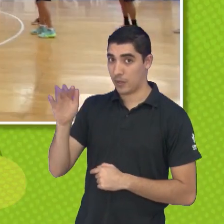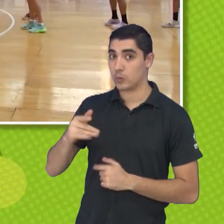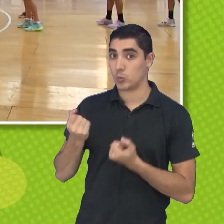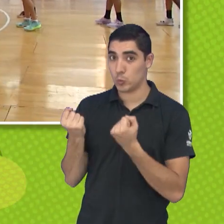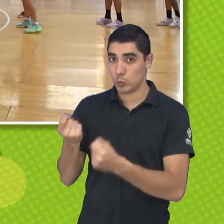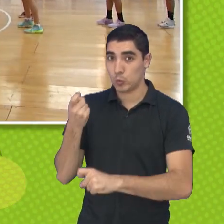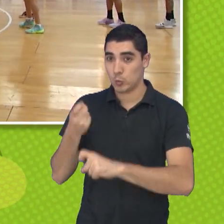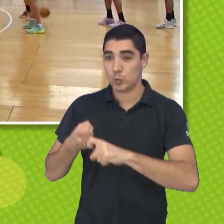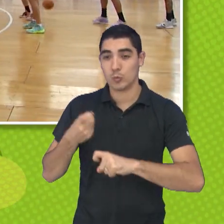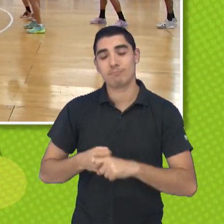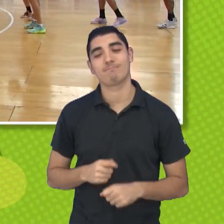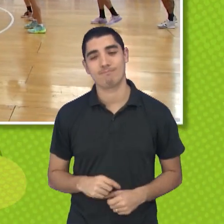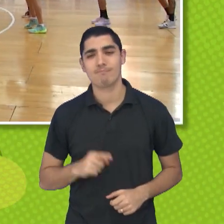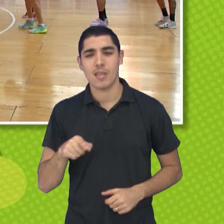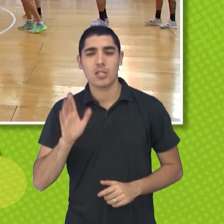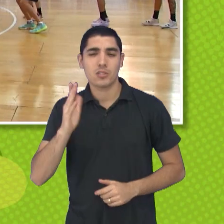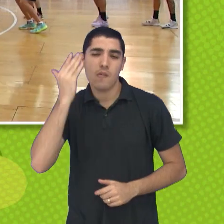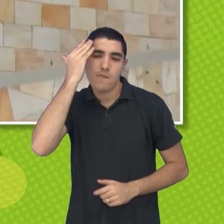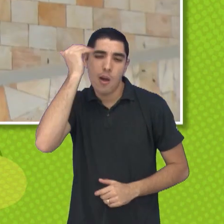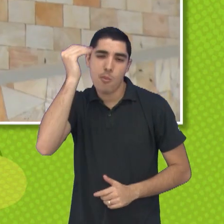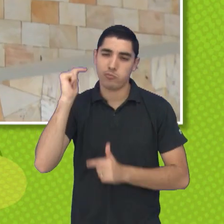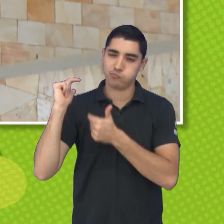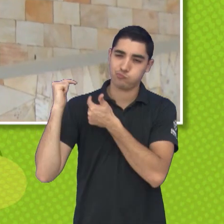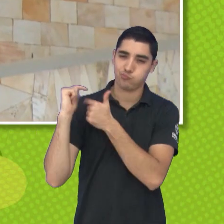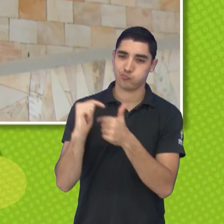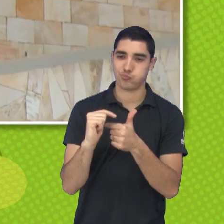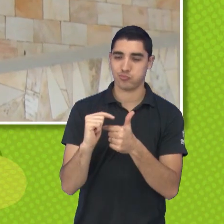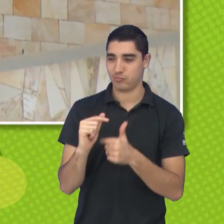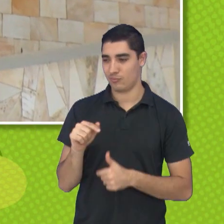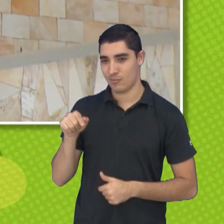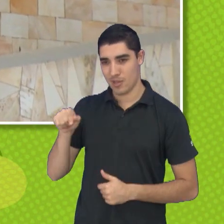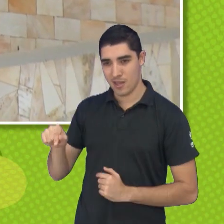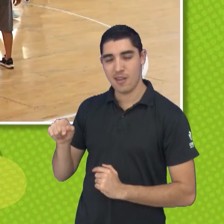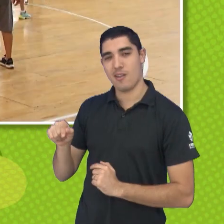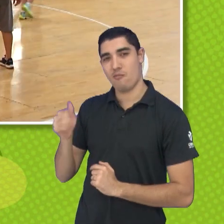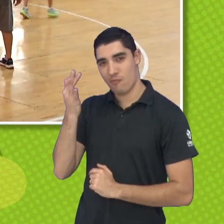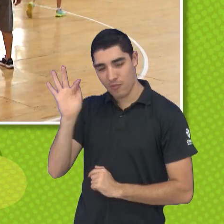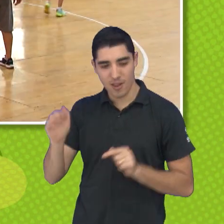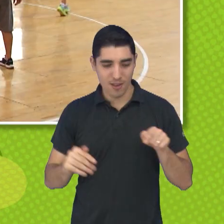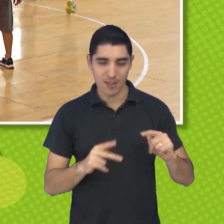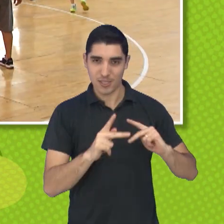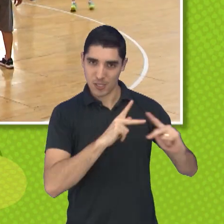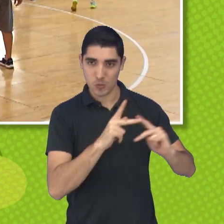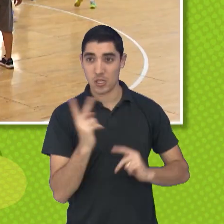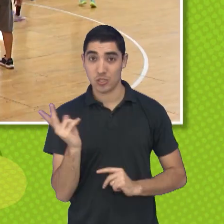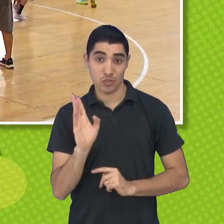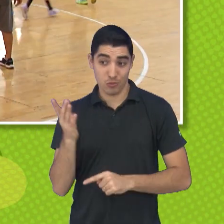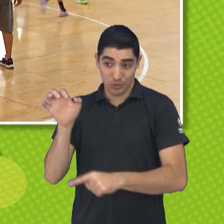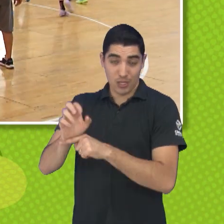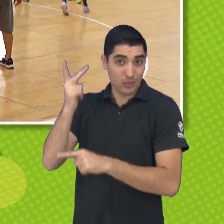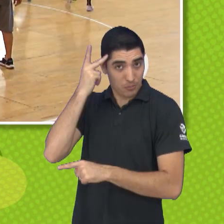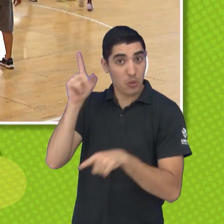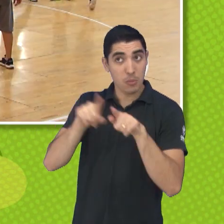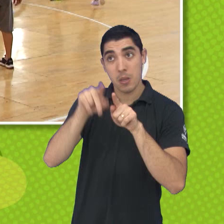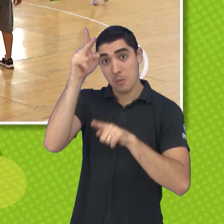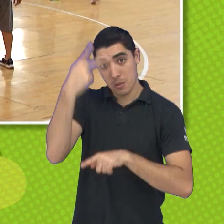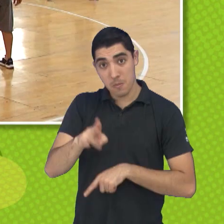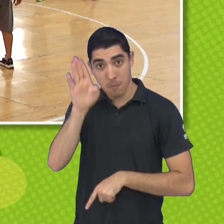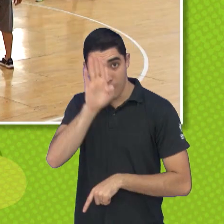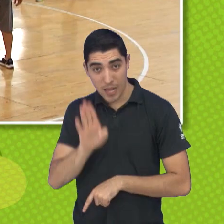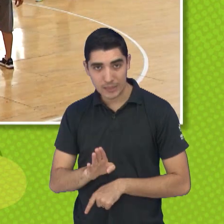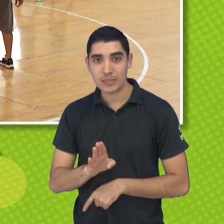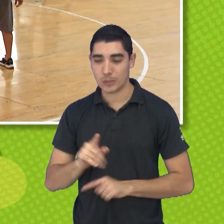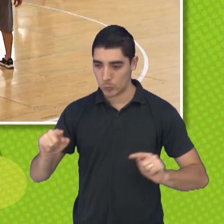É um clássico já do basquete estadual e também nacional. São José e Franca. Franca e São José.